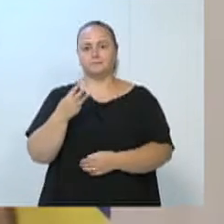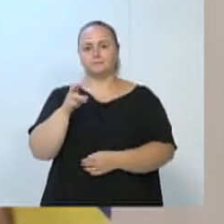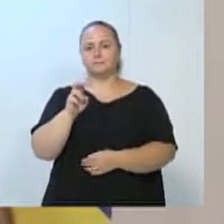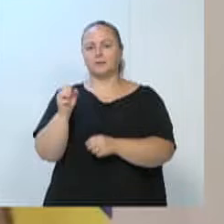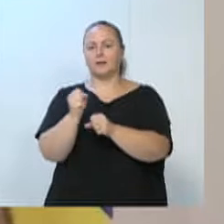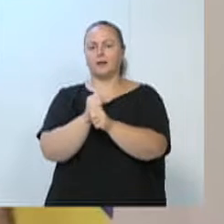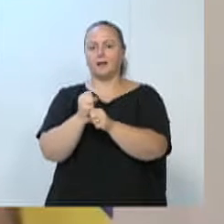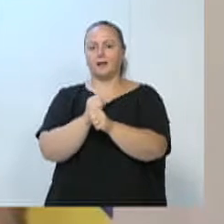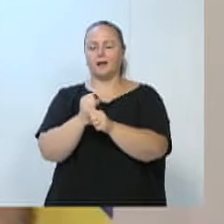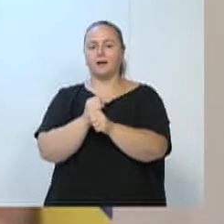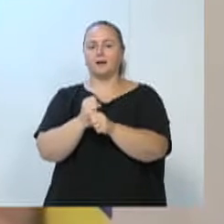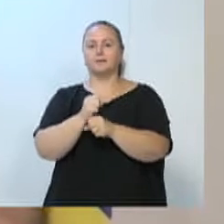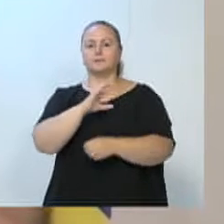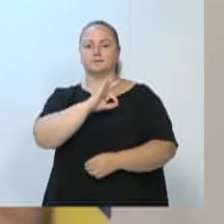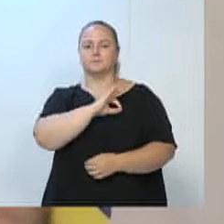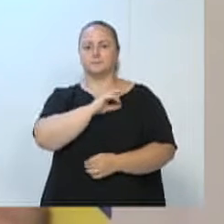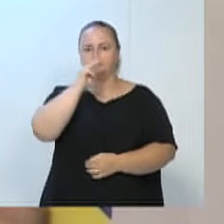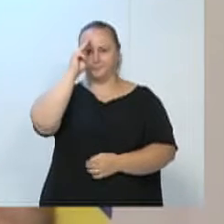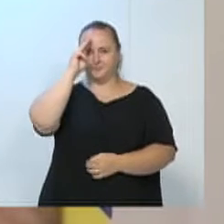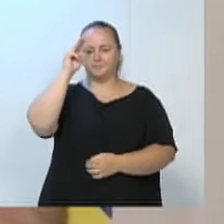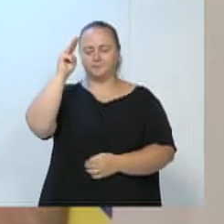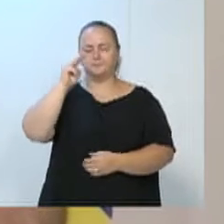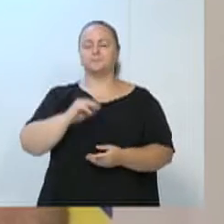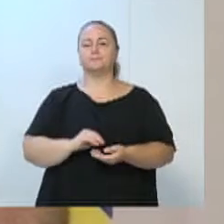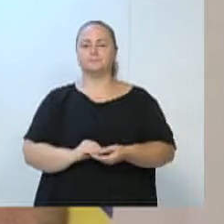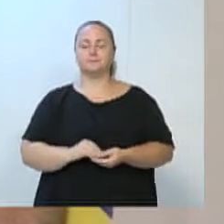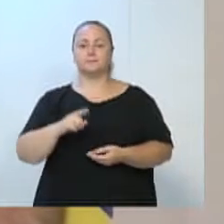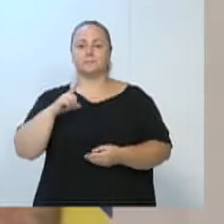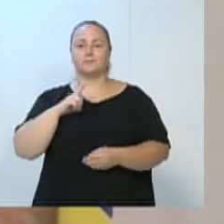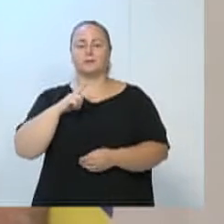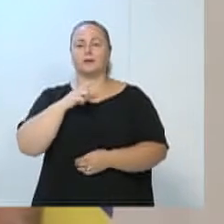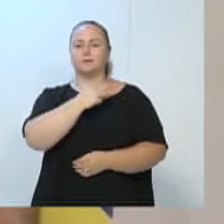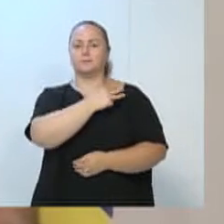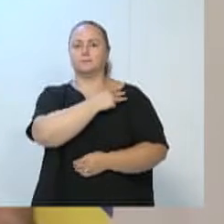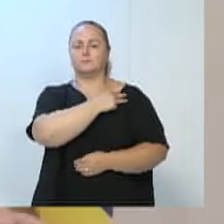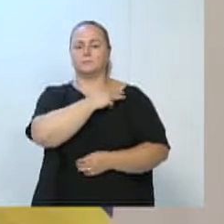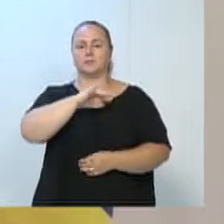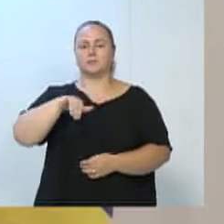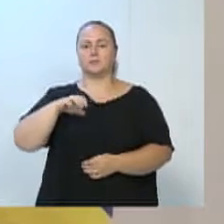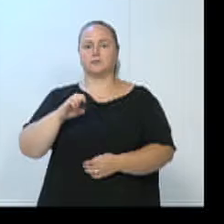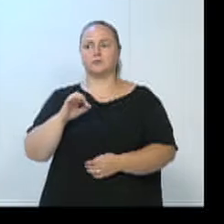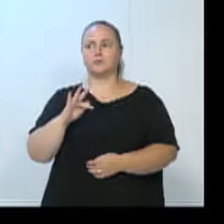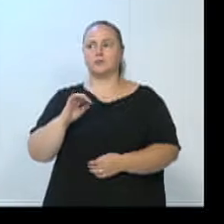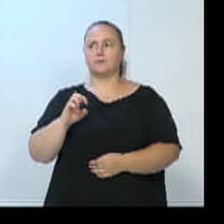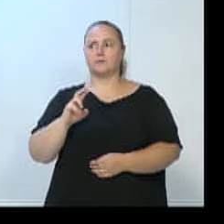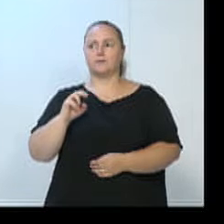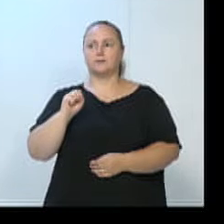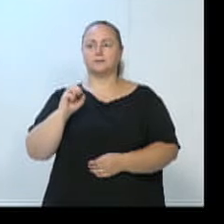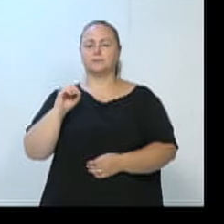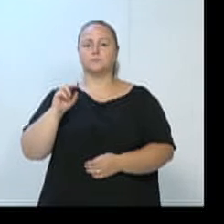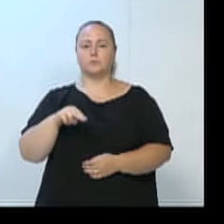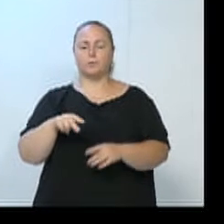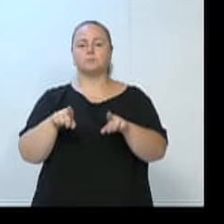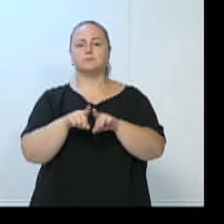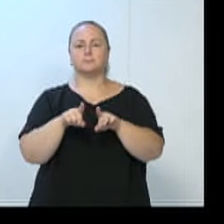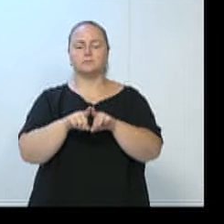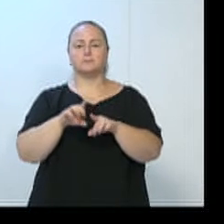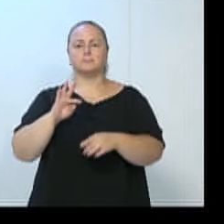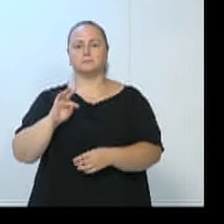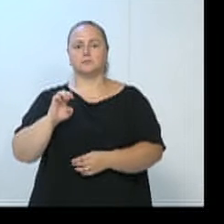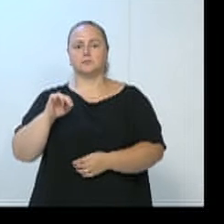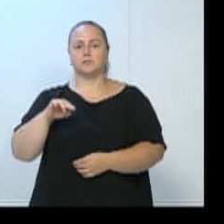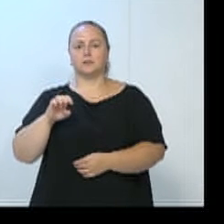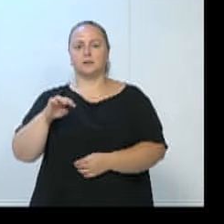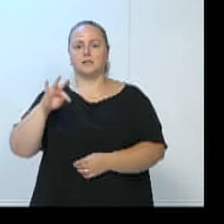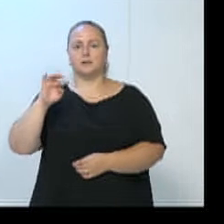10º Batalhão da PM, comandante da 7ª Regional, Jefferson Schmidt, comandante do 10º Batalhão, tenente-coronel Felipe. A